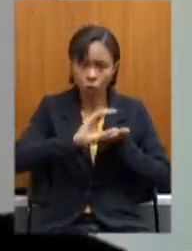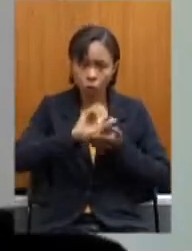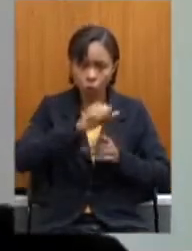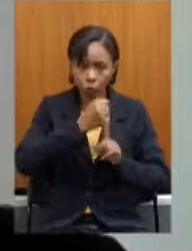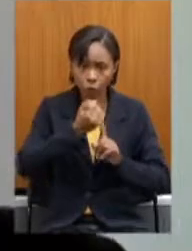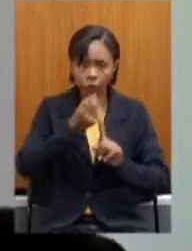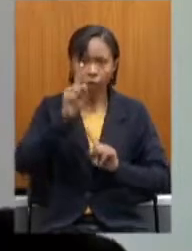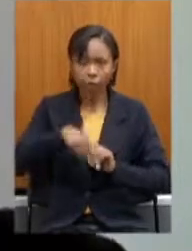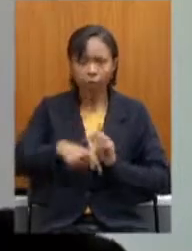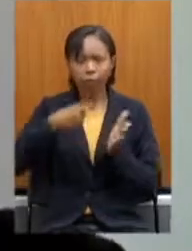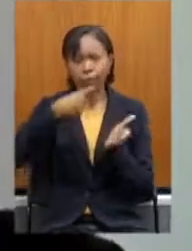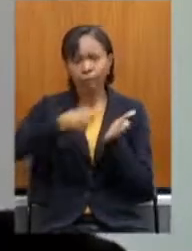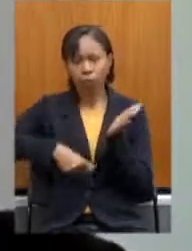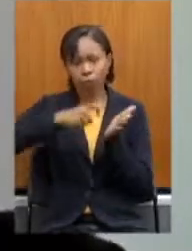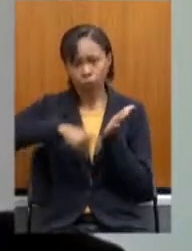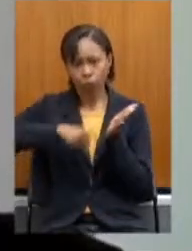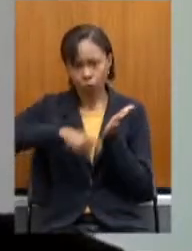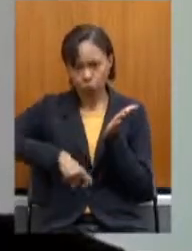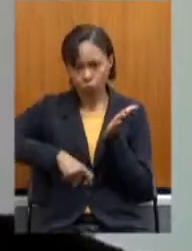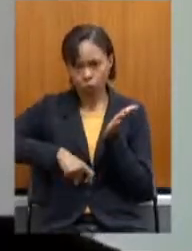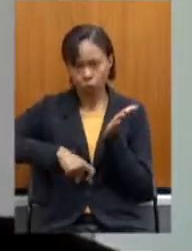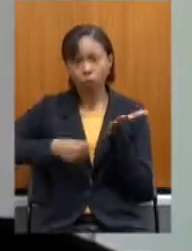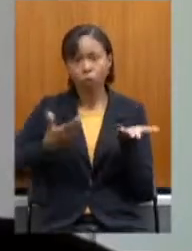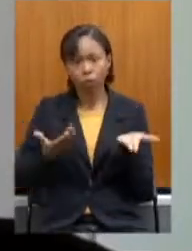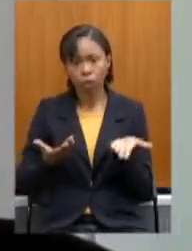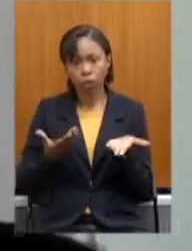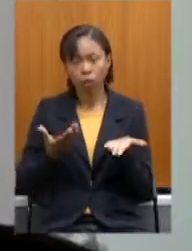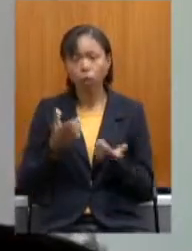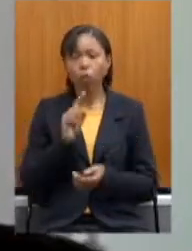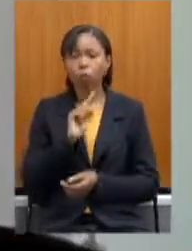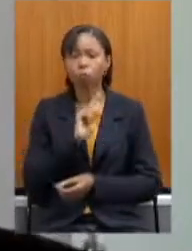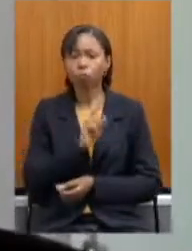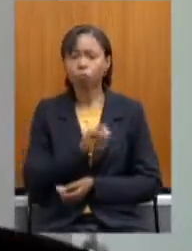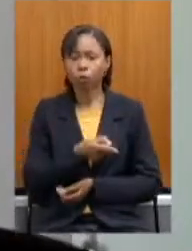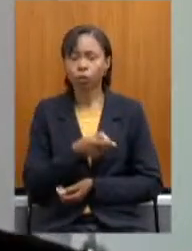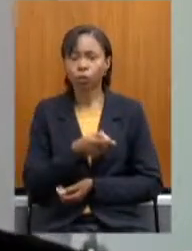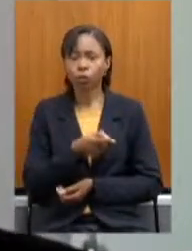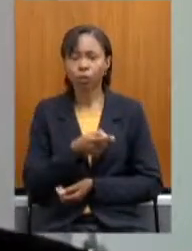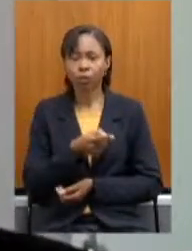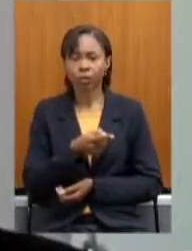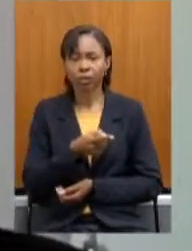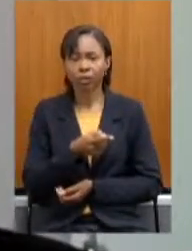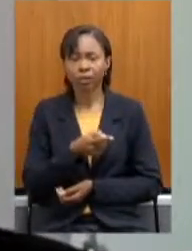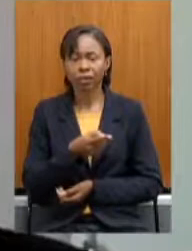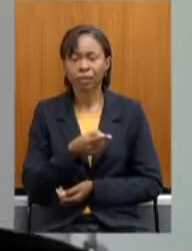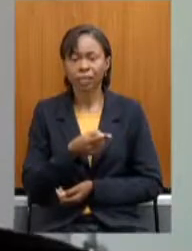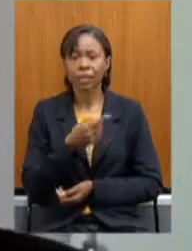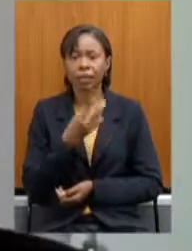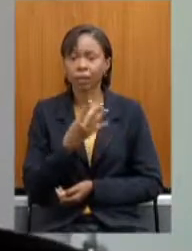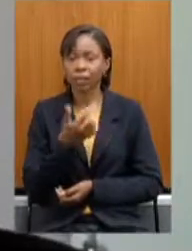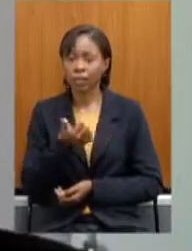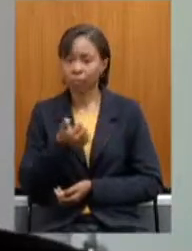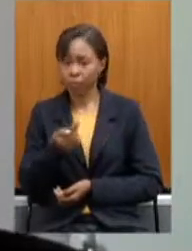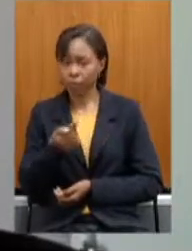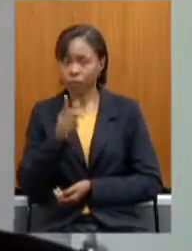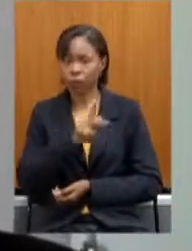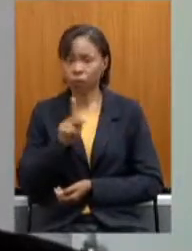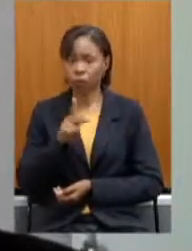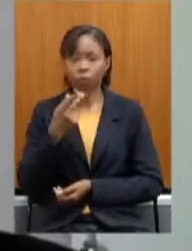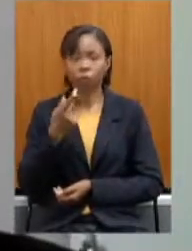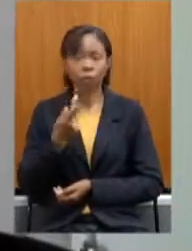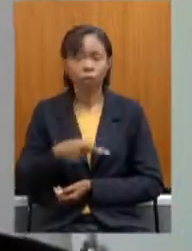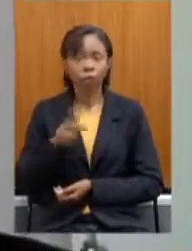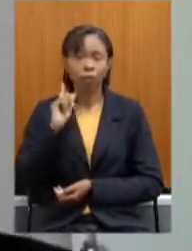Logo, 1.407 professores da Universidade do Estado de Minas Gerais já estão na faixa de